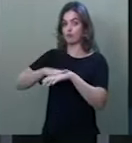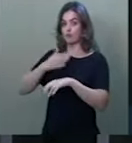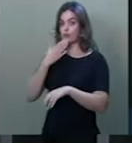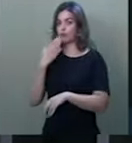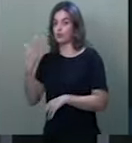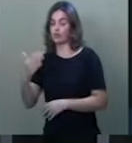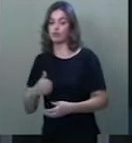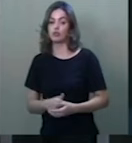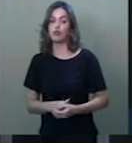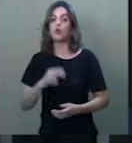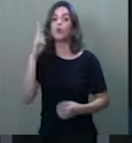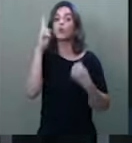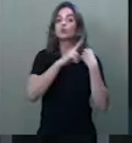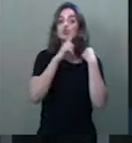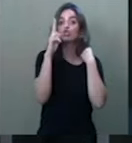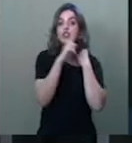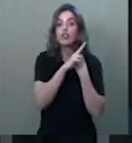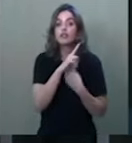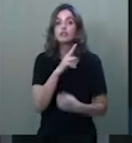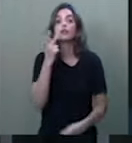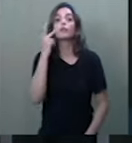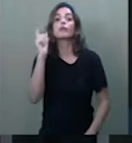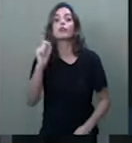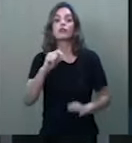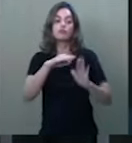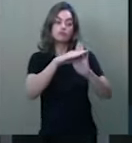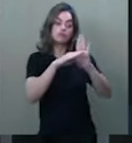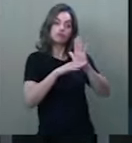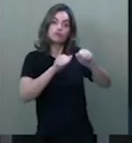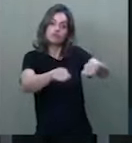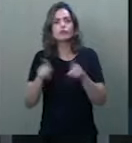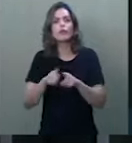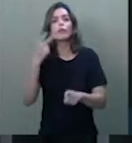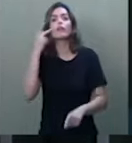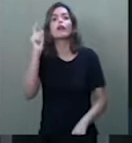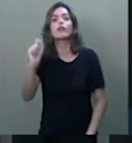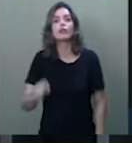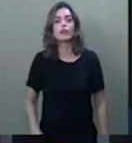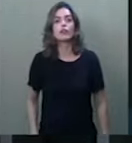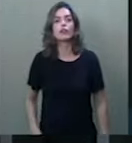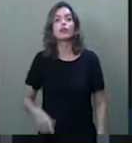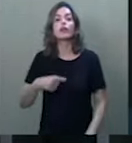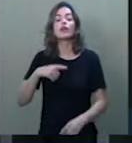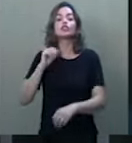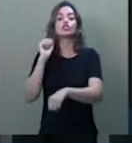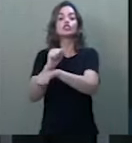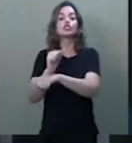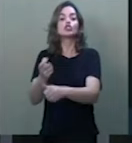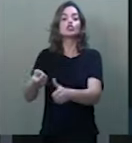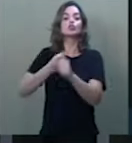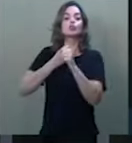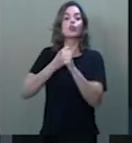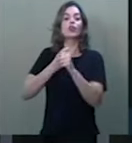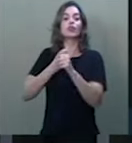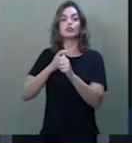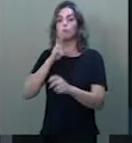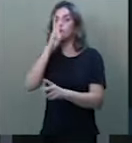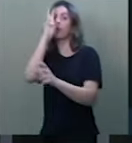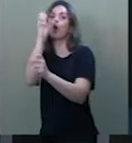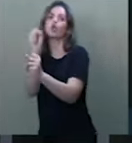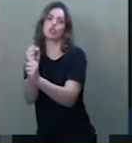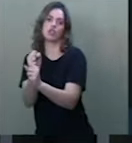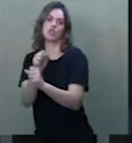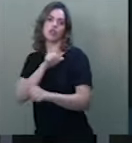requerimento de urgência para que se coloque em plenário em votação, se suspendam os superpoderes